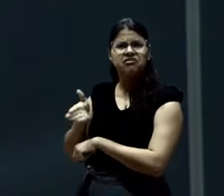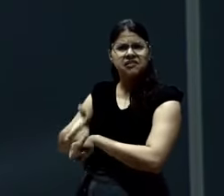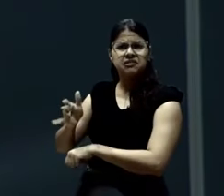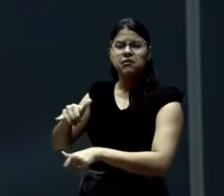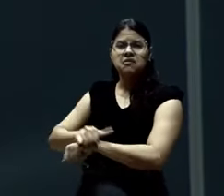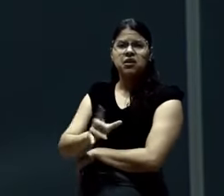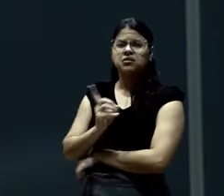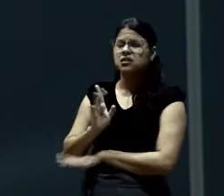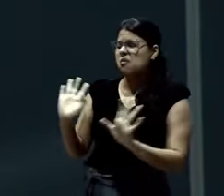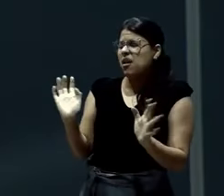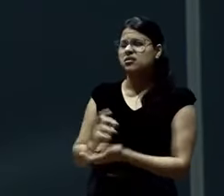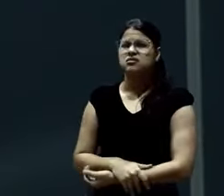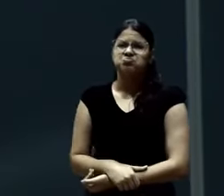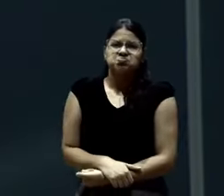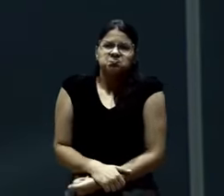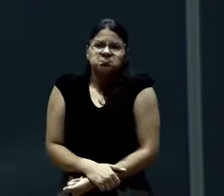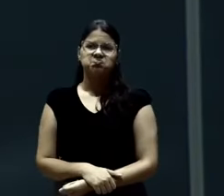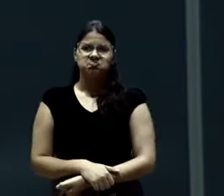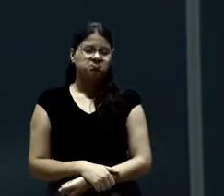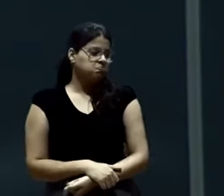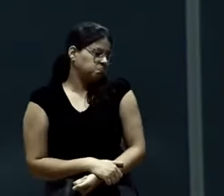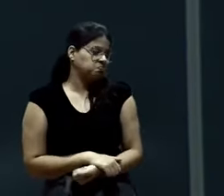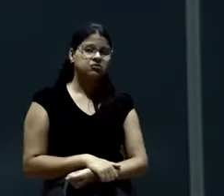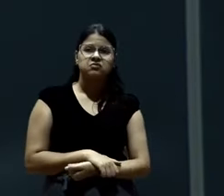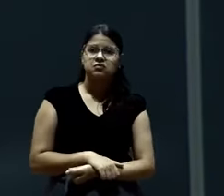mas eu não dou o significado para esse lugar.